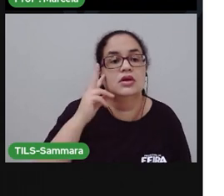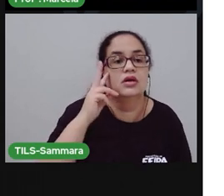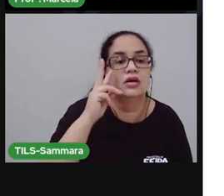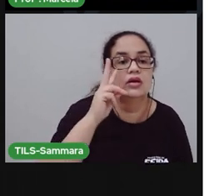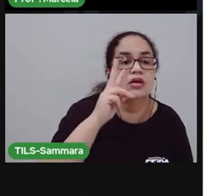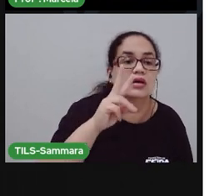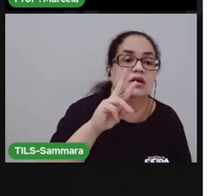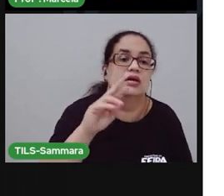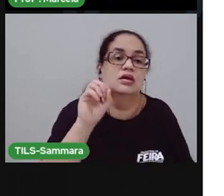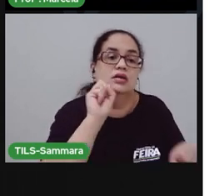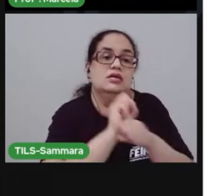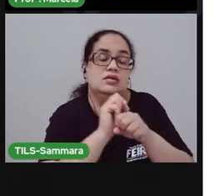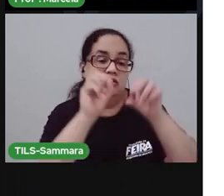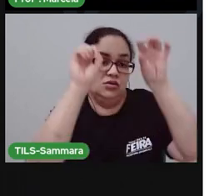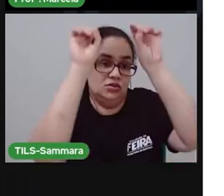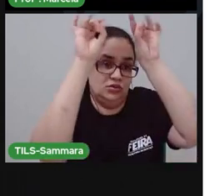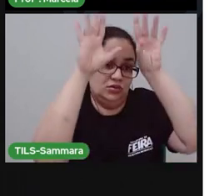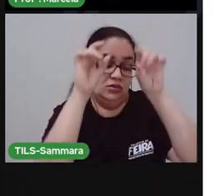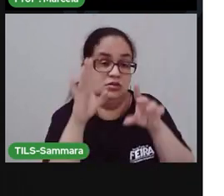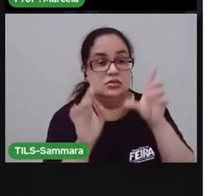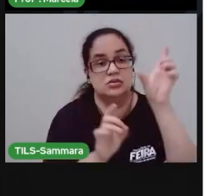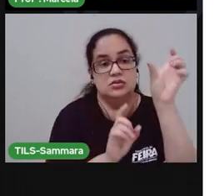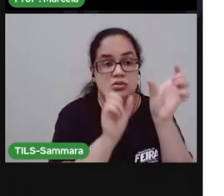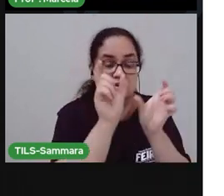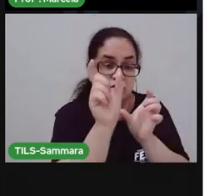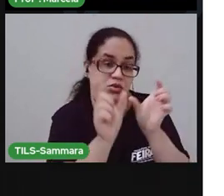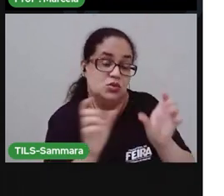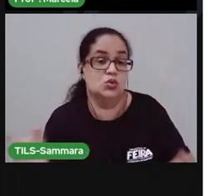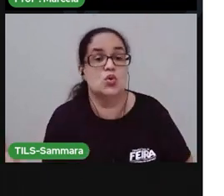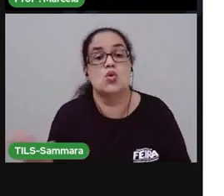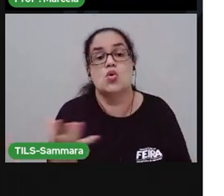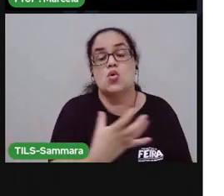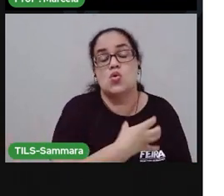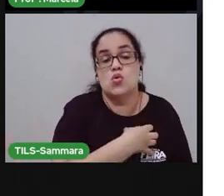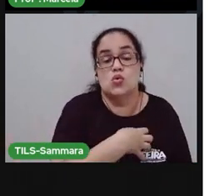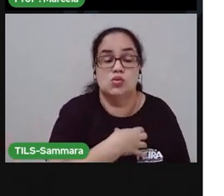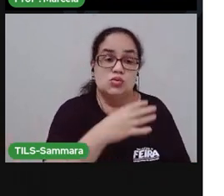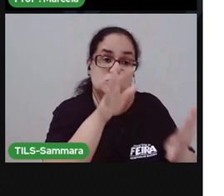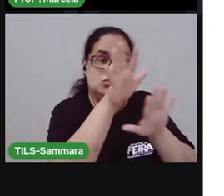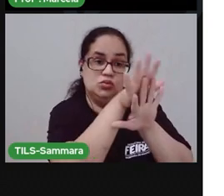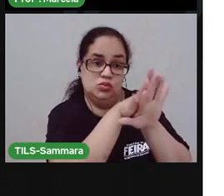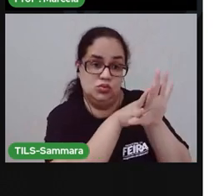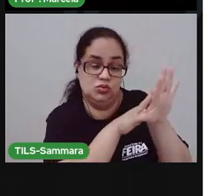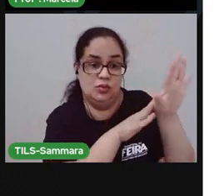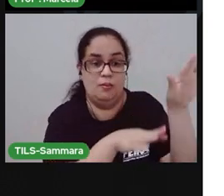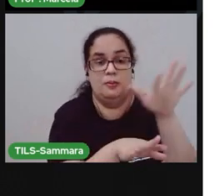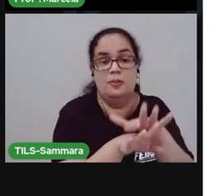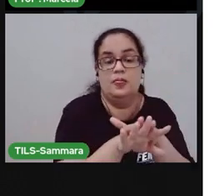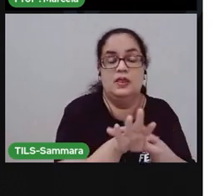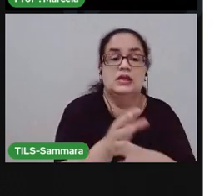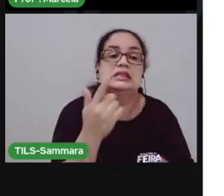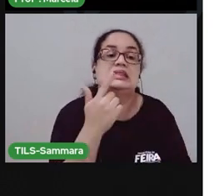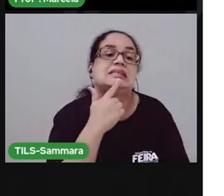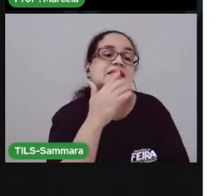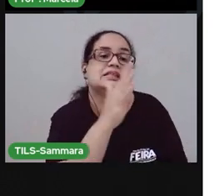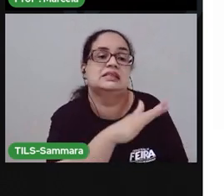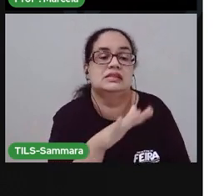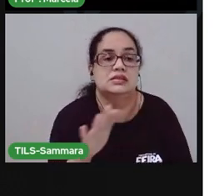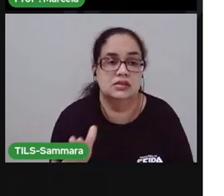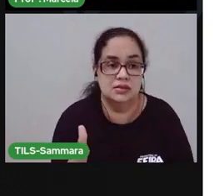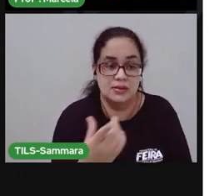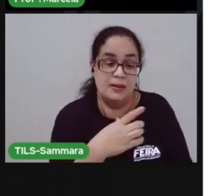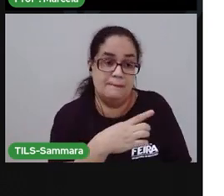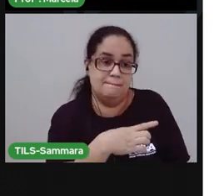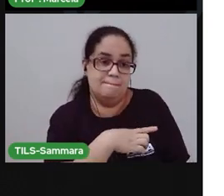Vamos especificar, detalhar mais, o sentido do tato. O tato, criança. Ele nos